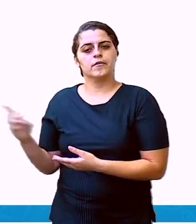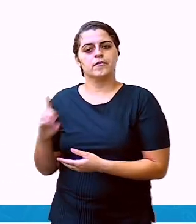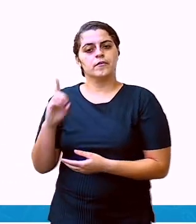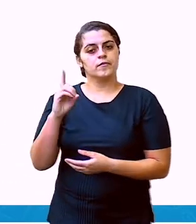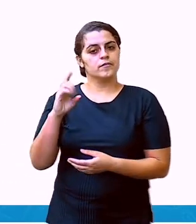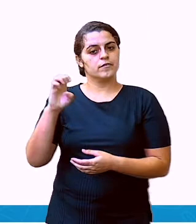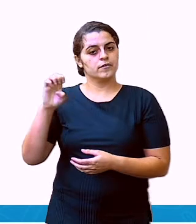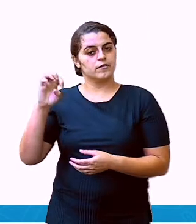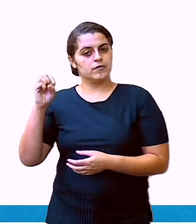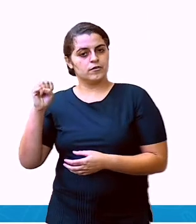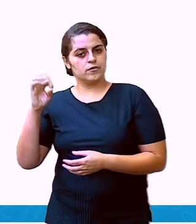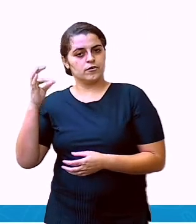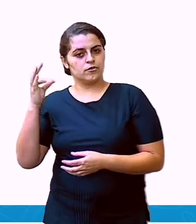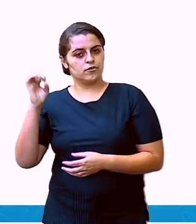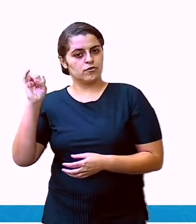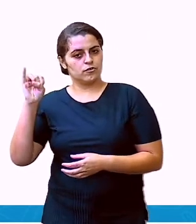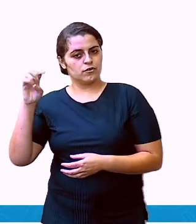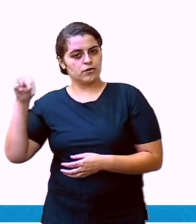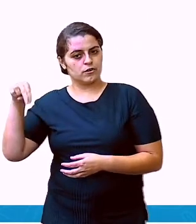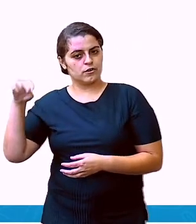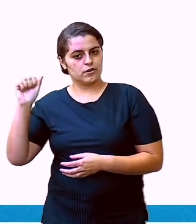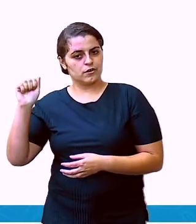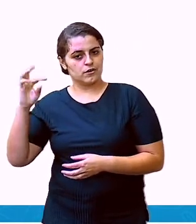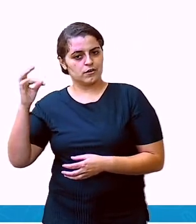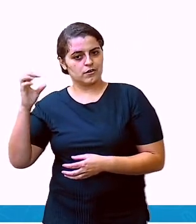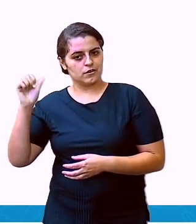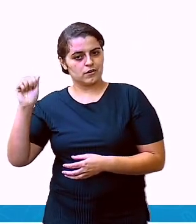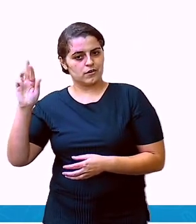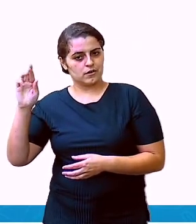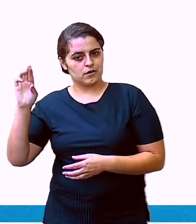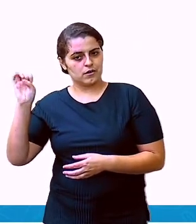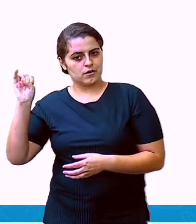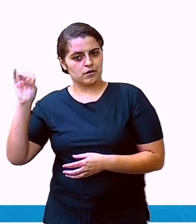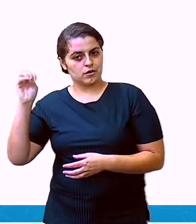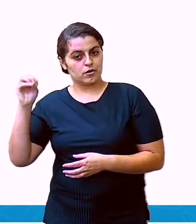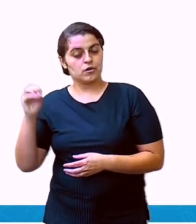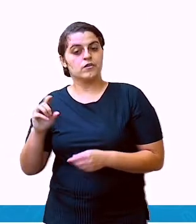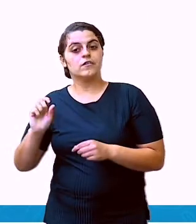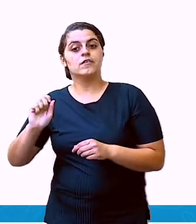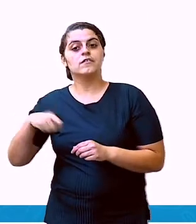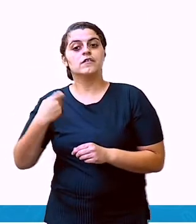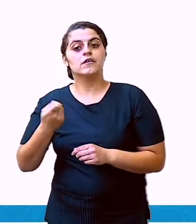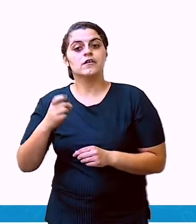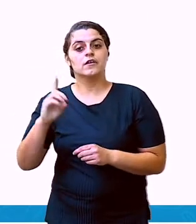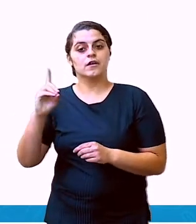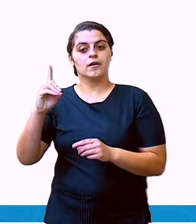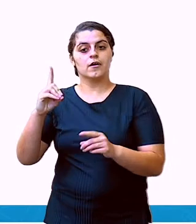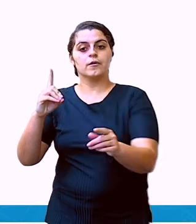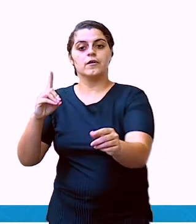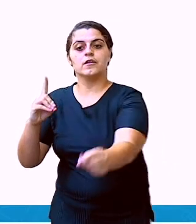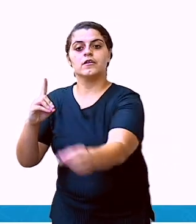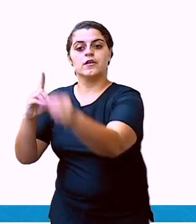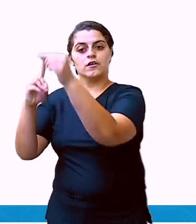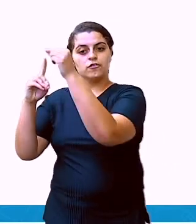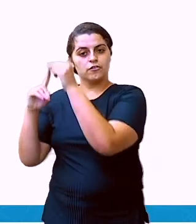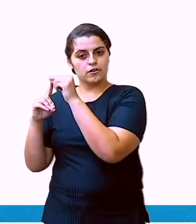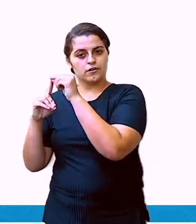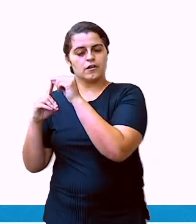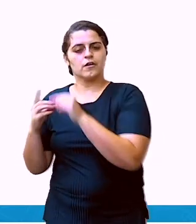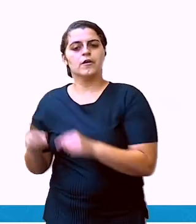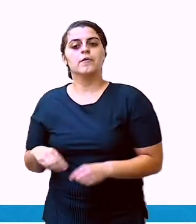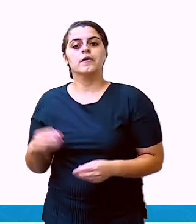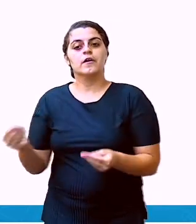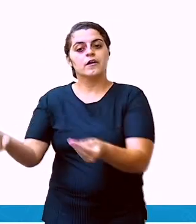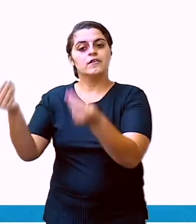Este nome vem em cima. E observe que depois do nome da pessoa que você vai mandar, você coloca a